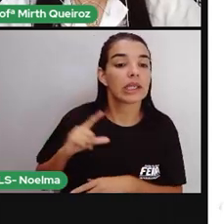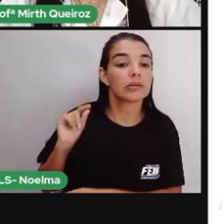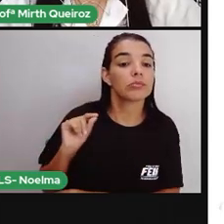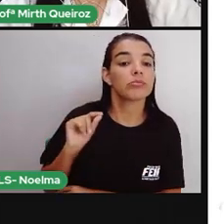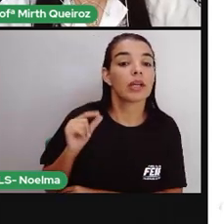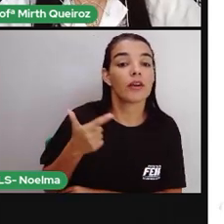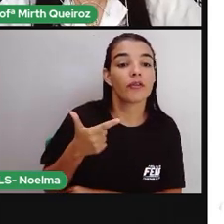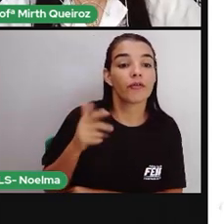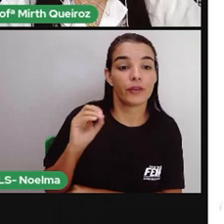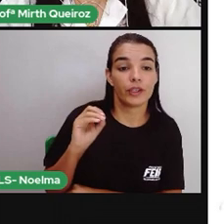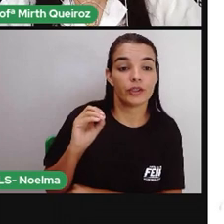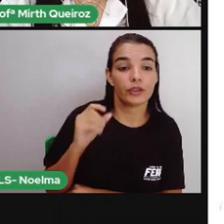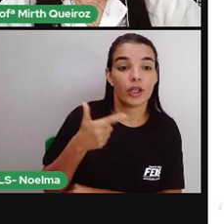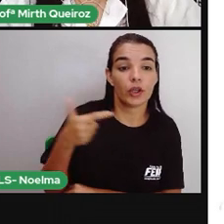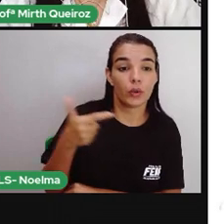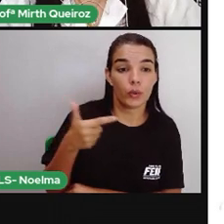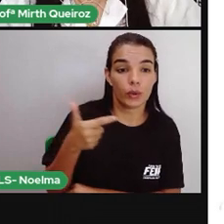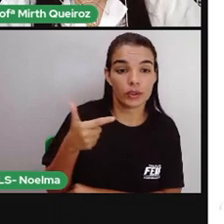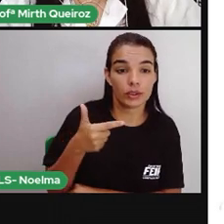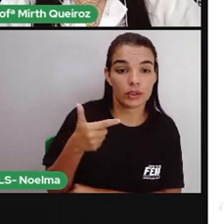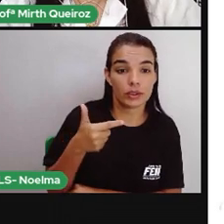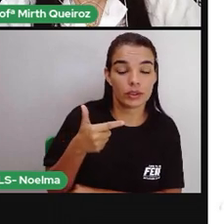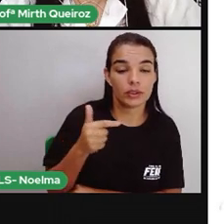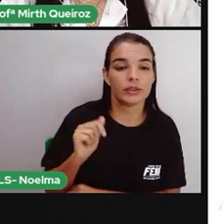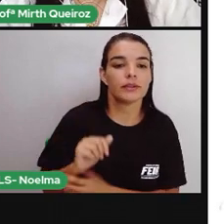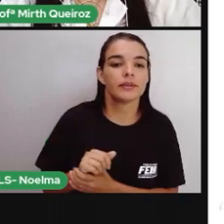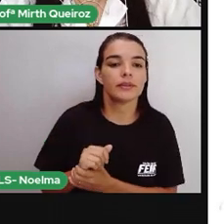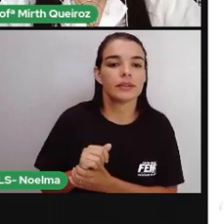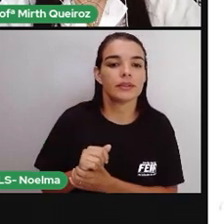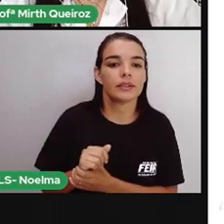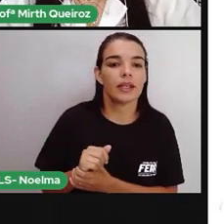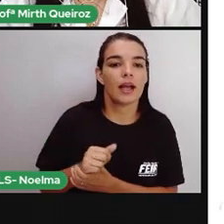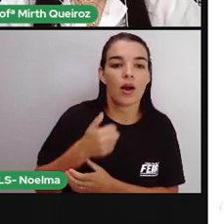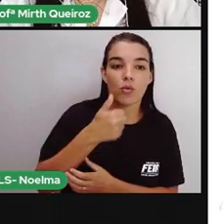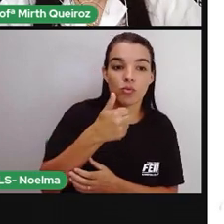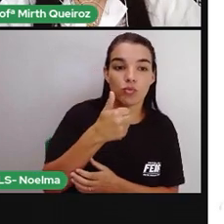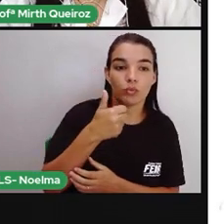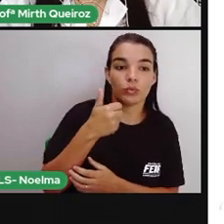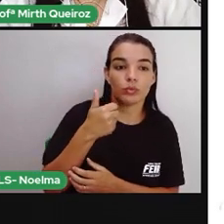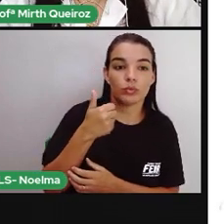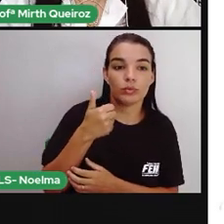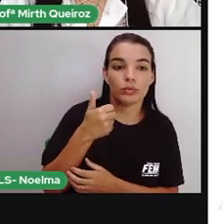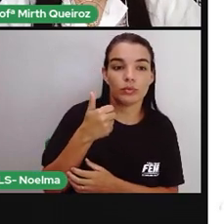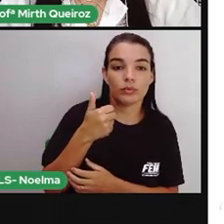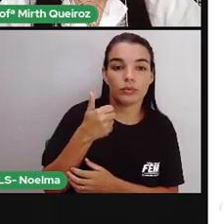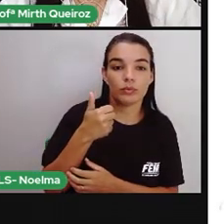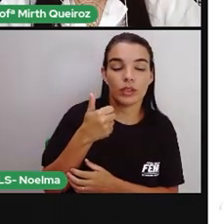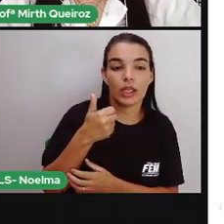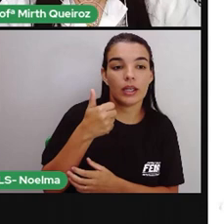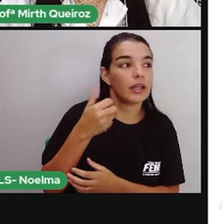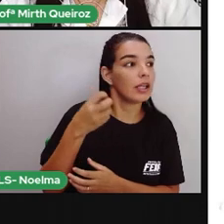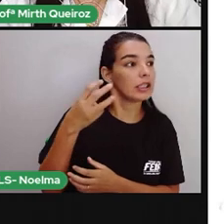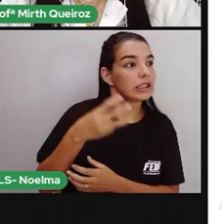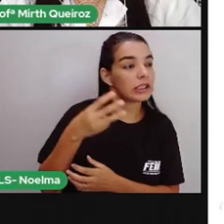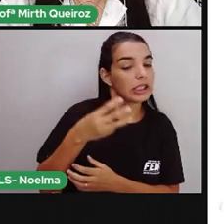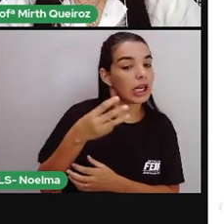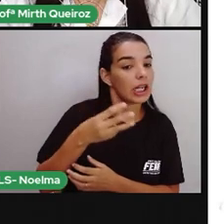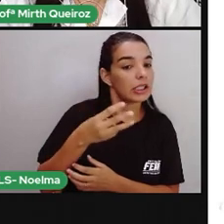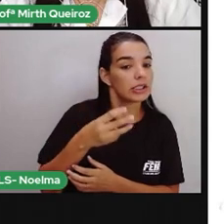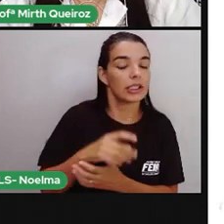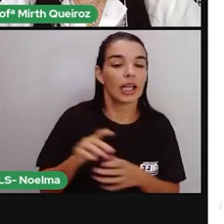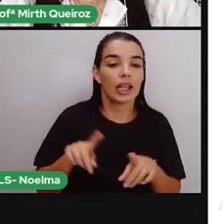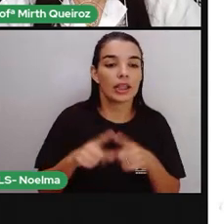20 e 2, 22. 1, 2, 3. 3 moedas de 1 real.